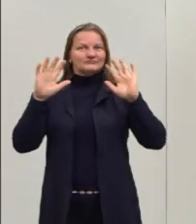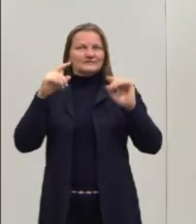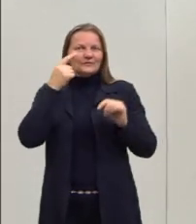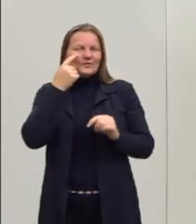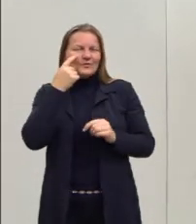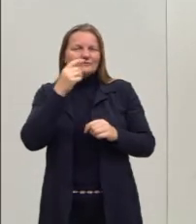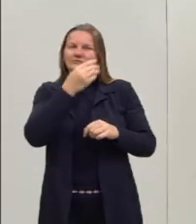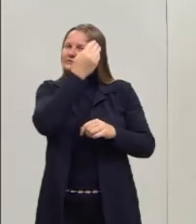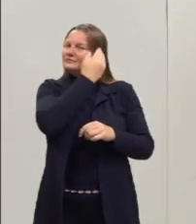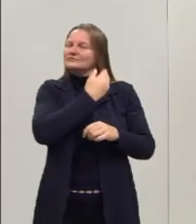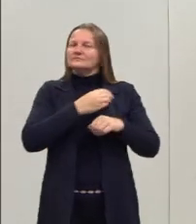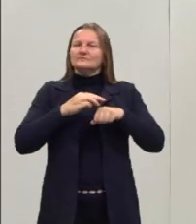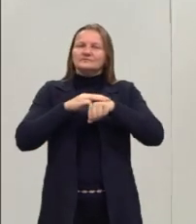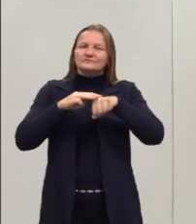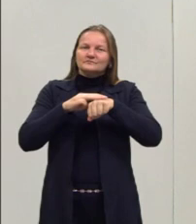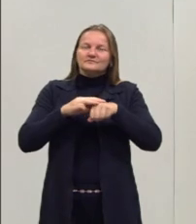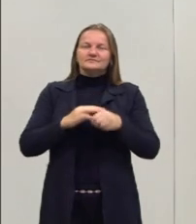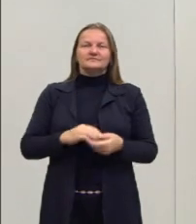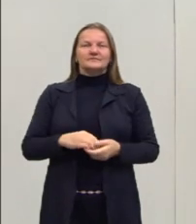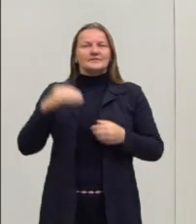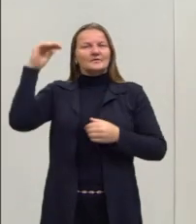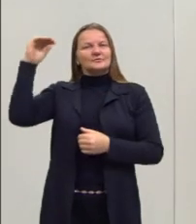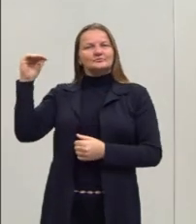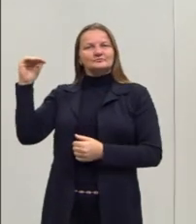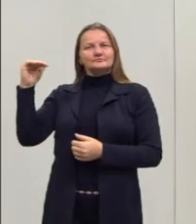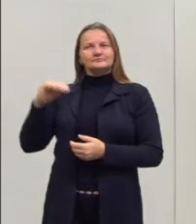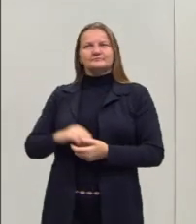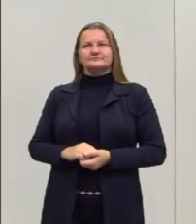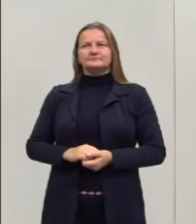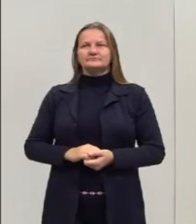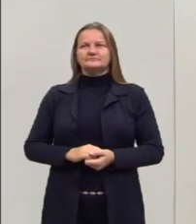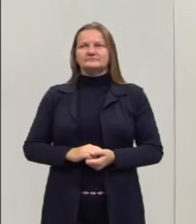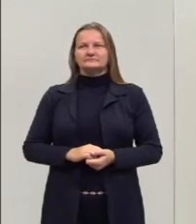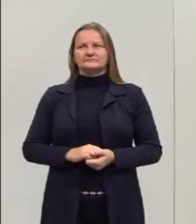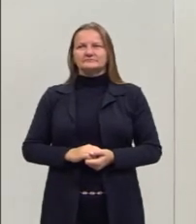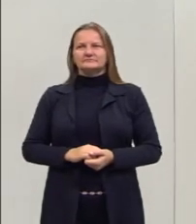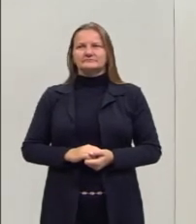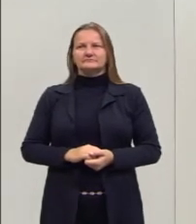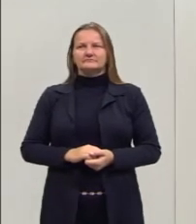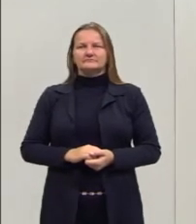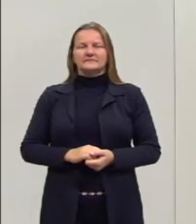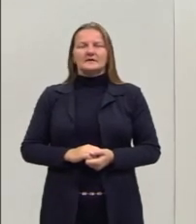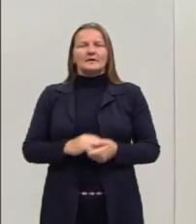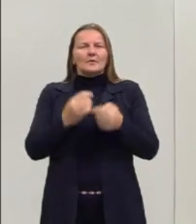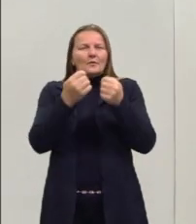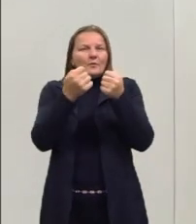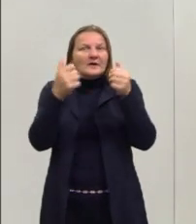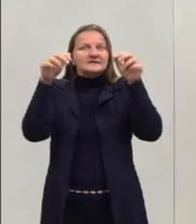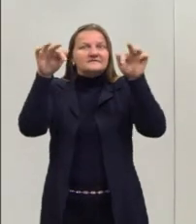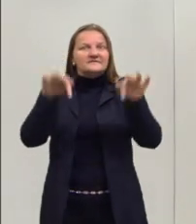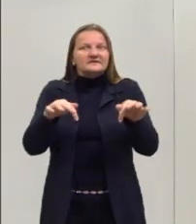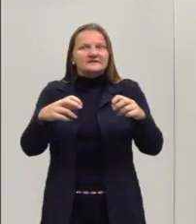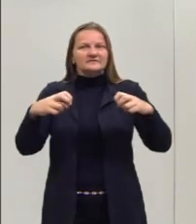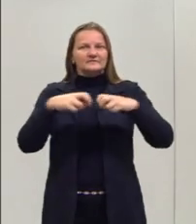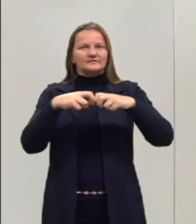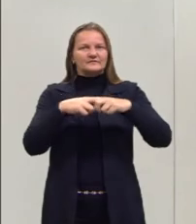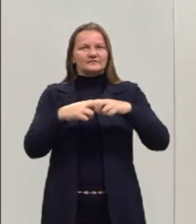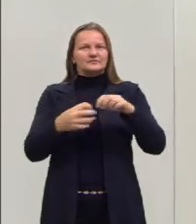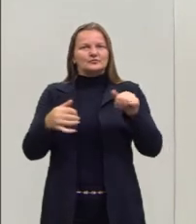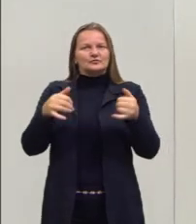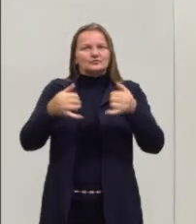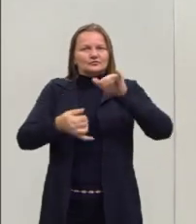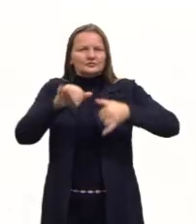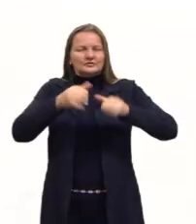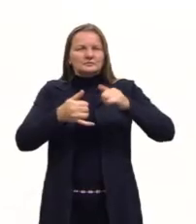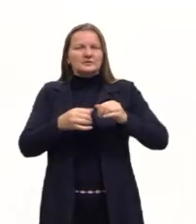olhos e cabelos castanhos e estatura baixa. Para finalizar as aulas de Físico-Química, eu trouxe os